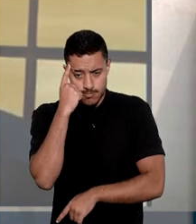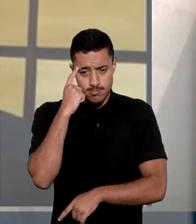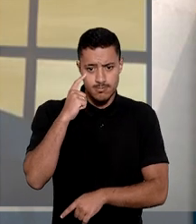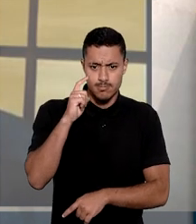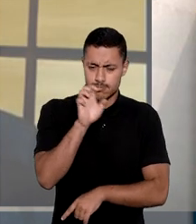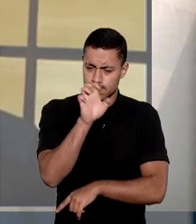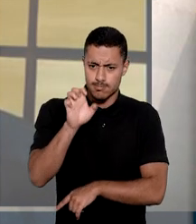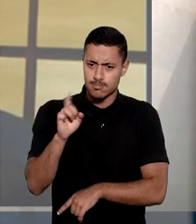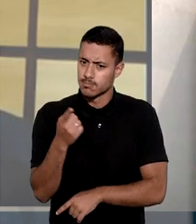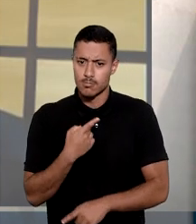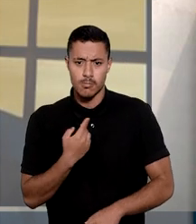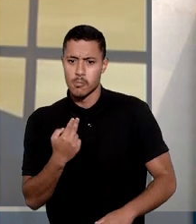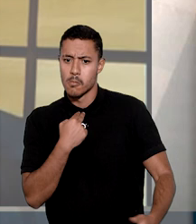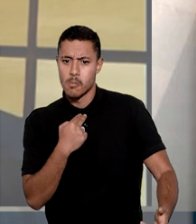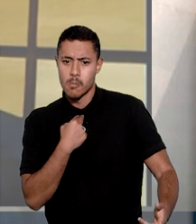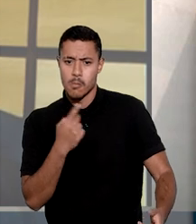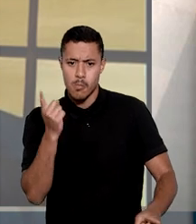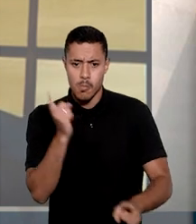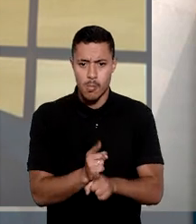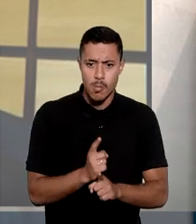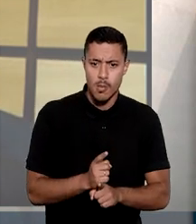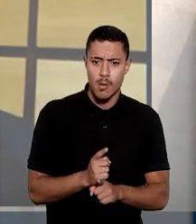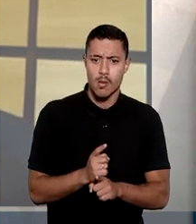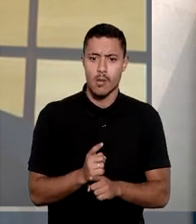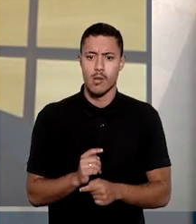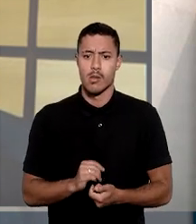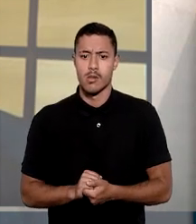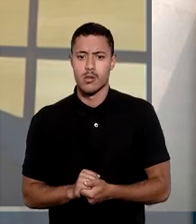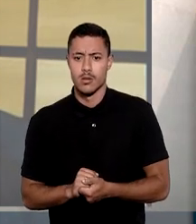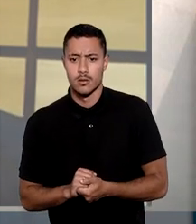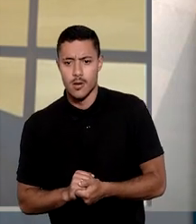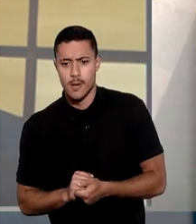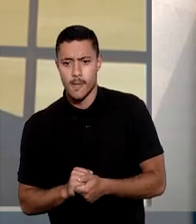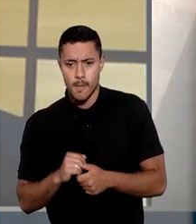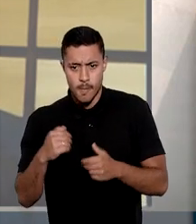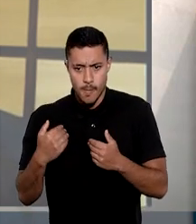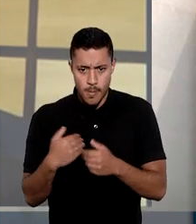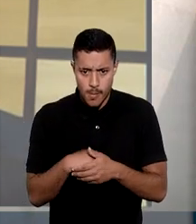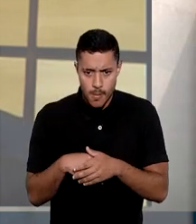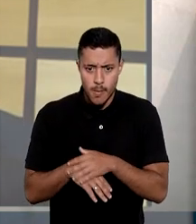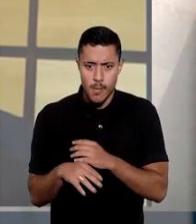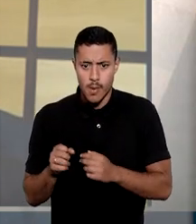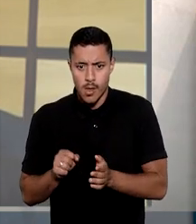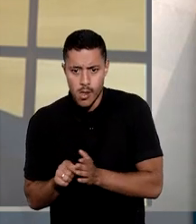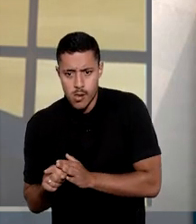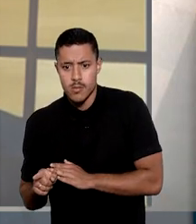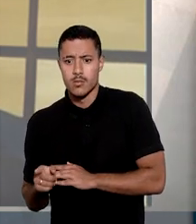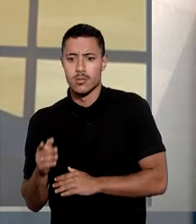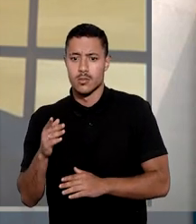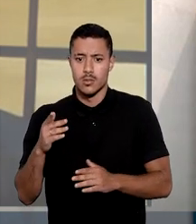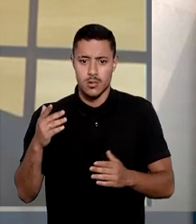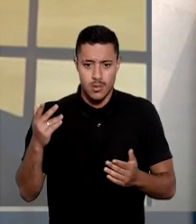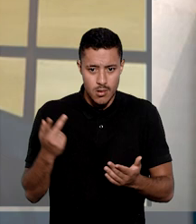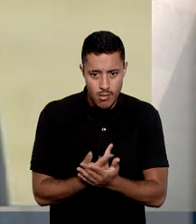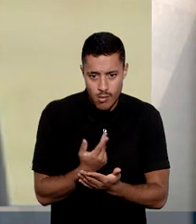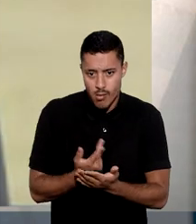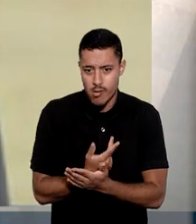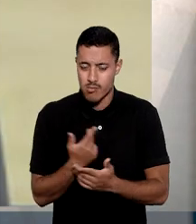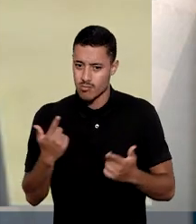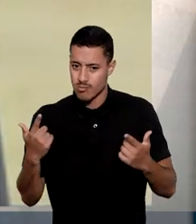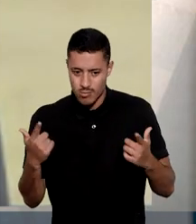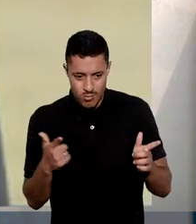não poderá encontrar abrigo na imunidade de jurisdição para escapar das consequências decorrentes de ilícito internacional.